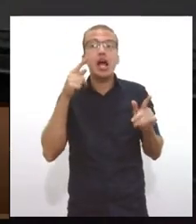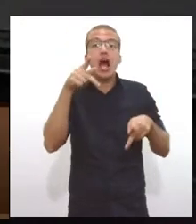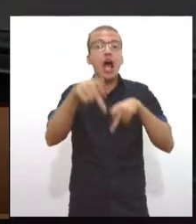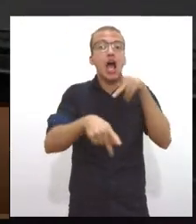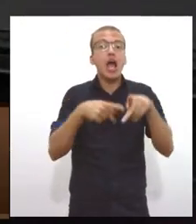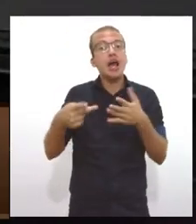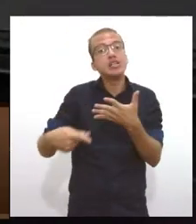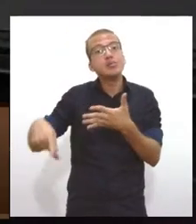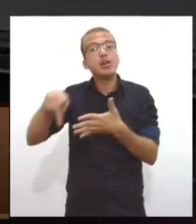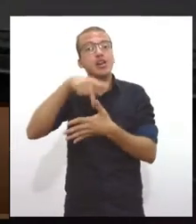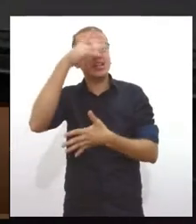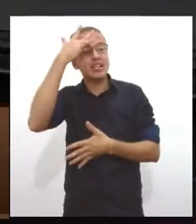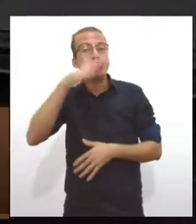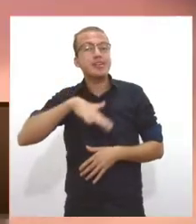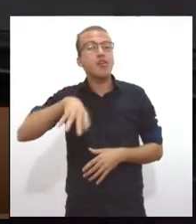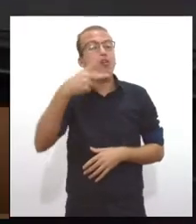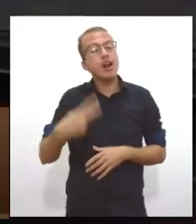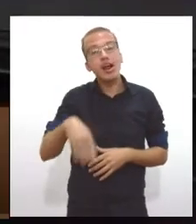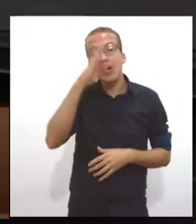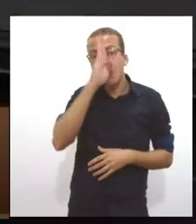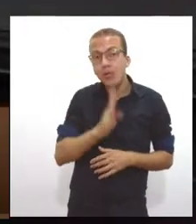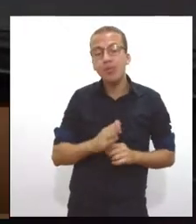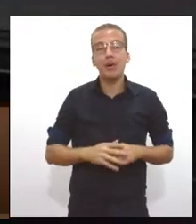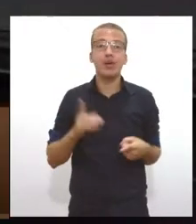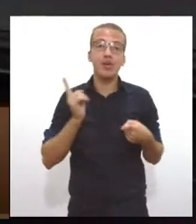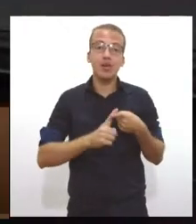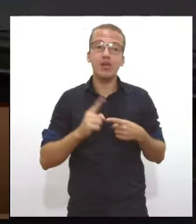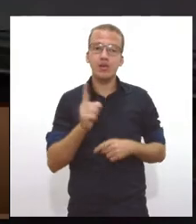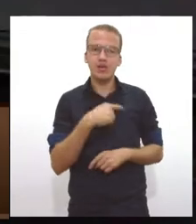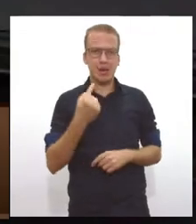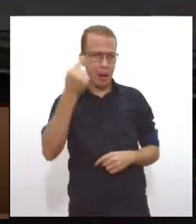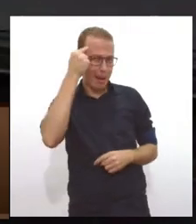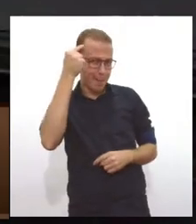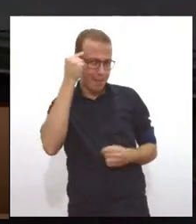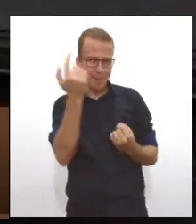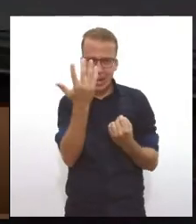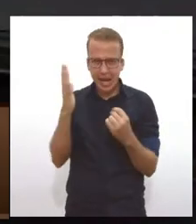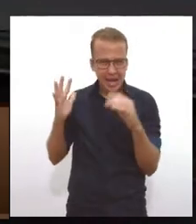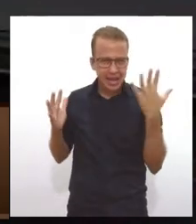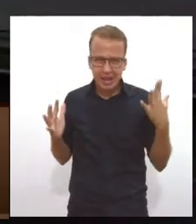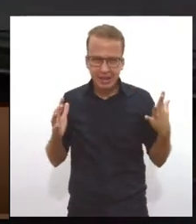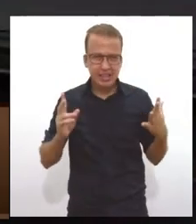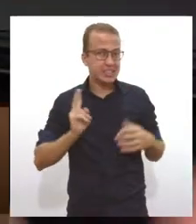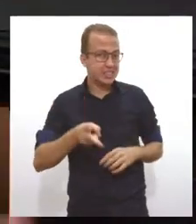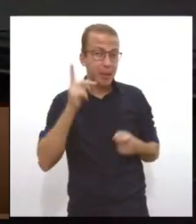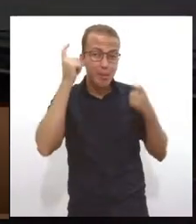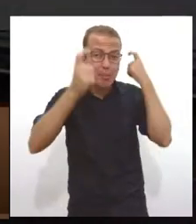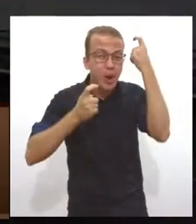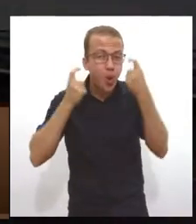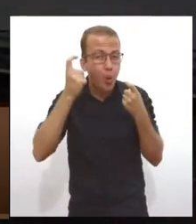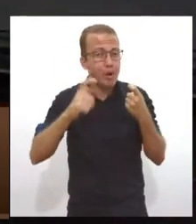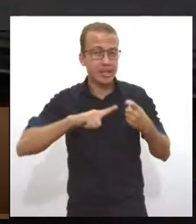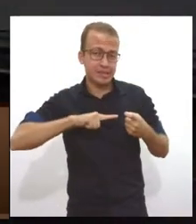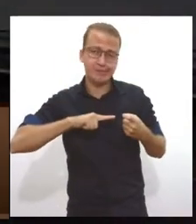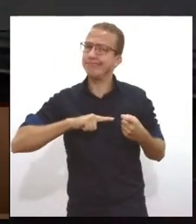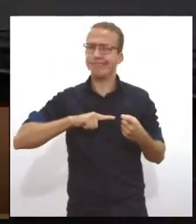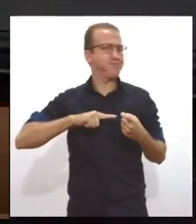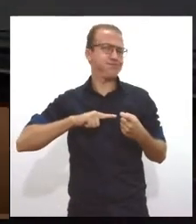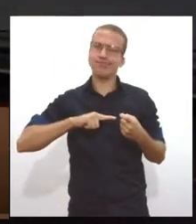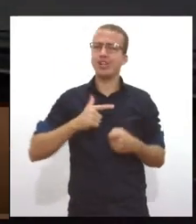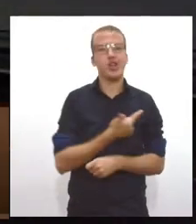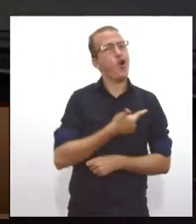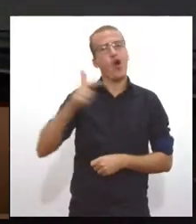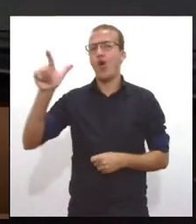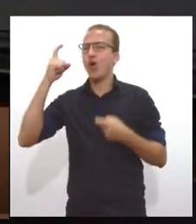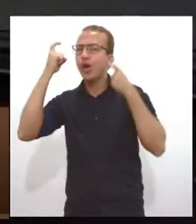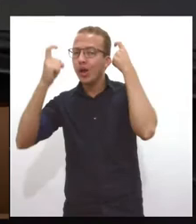muitos de nós, na hora de votar, não pensamos em meio ambiente. Nós pensamos em outras coisas. E aí, quando o problema chega na nossa casa, chega